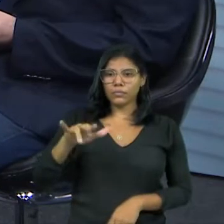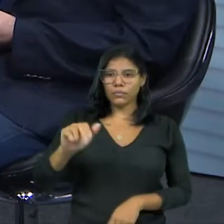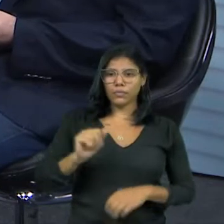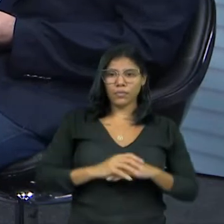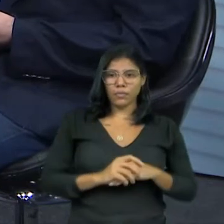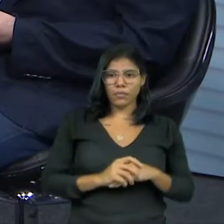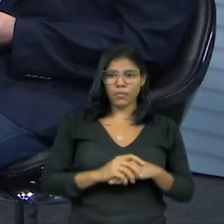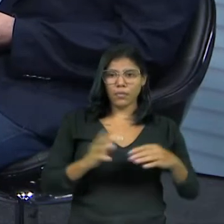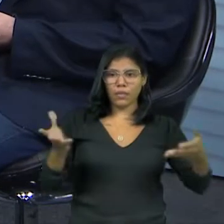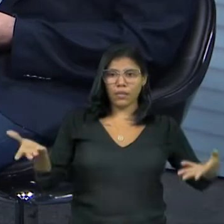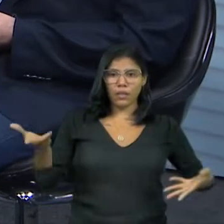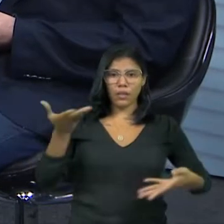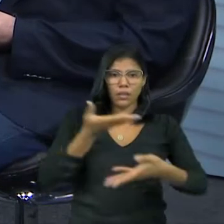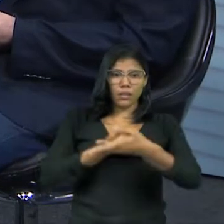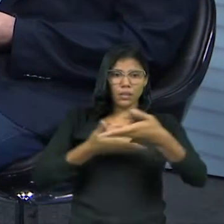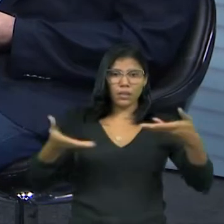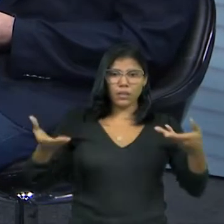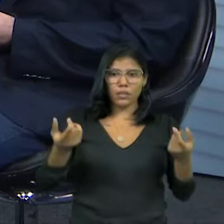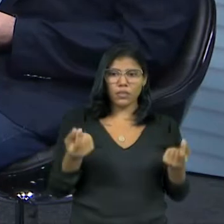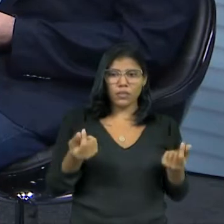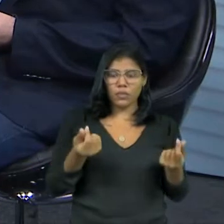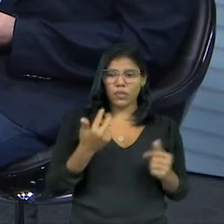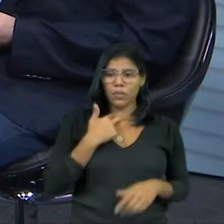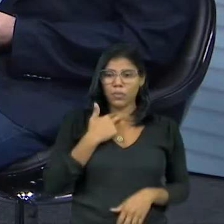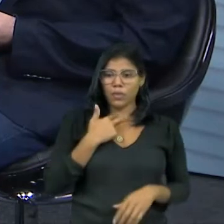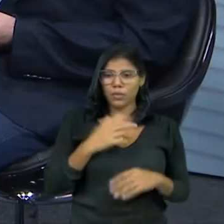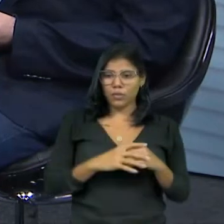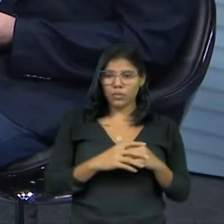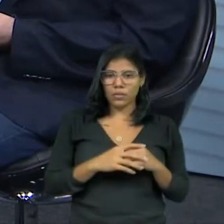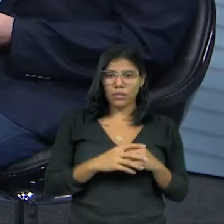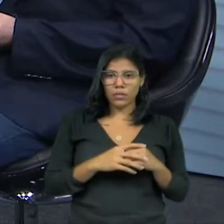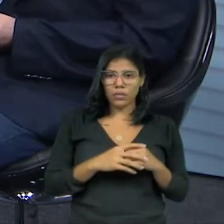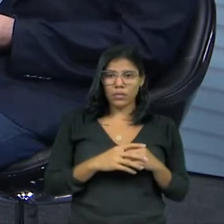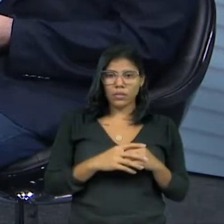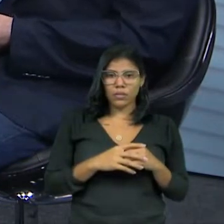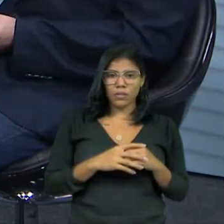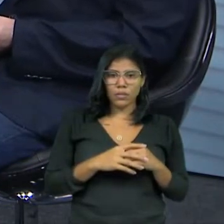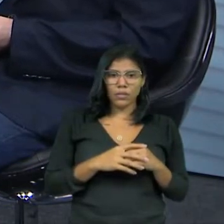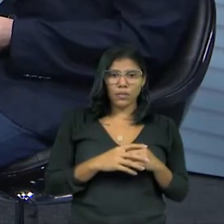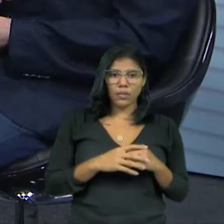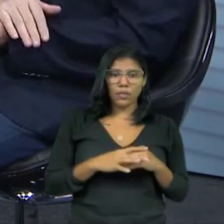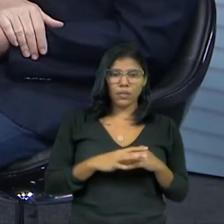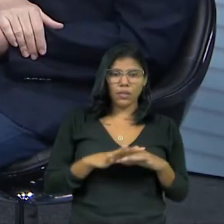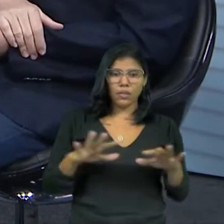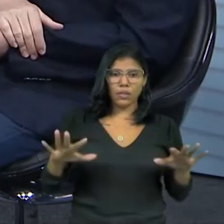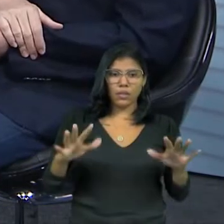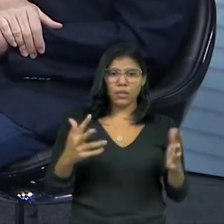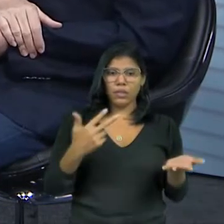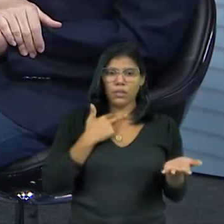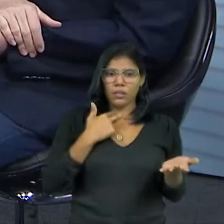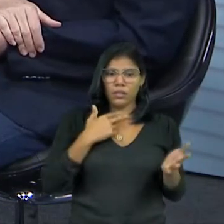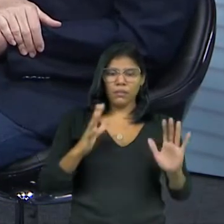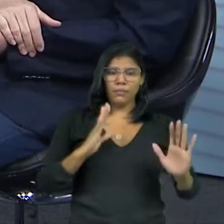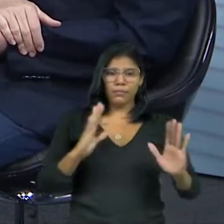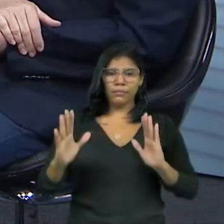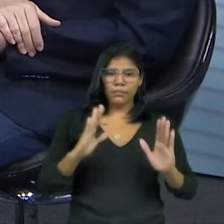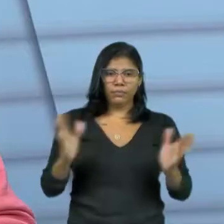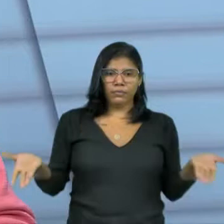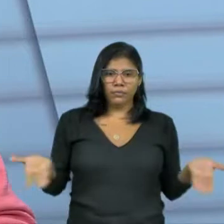transferência de dinheiro também não pode mais, né? A União não pode transferir para os Estados e municípios também? Está proibido isso? Não, nesse período agora está